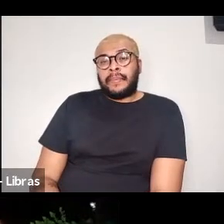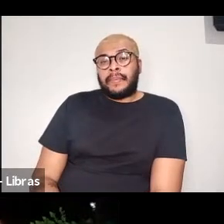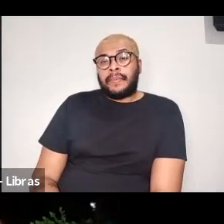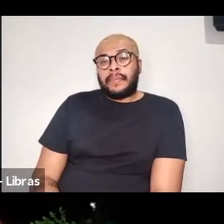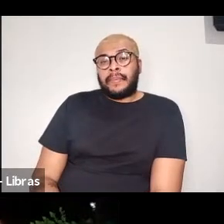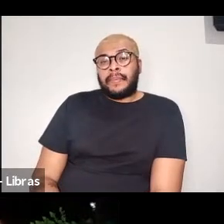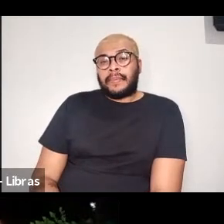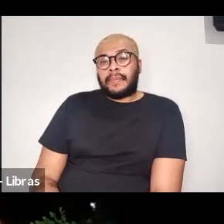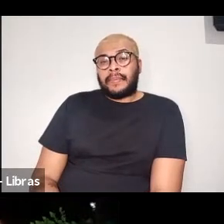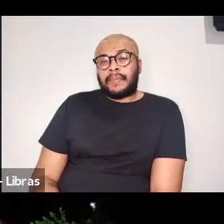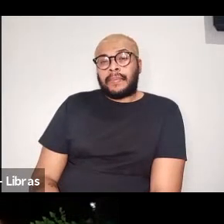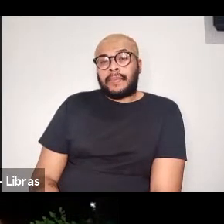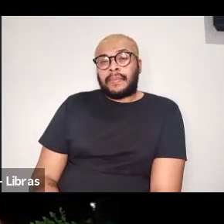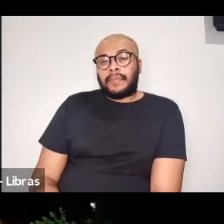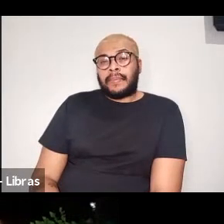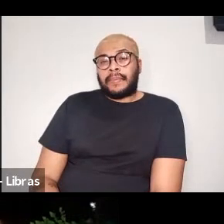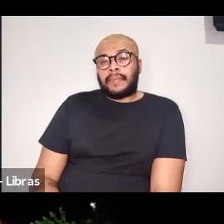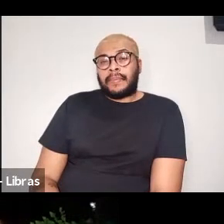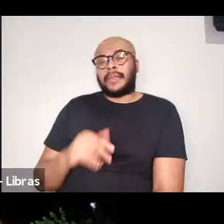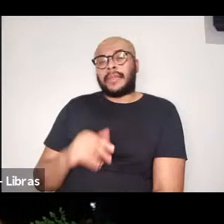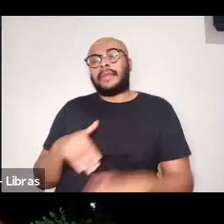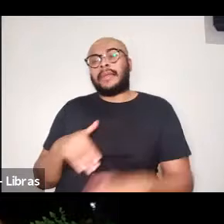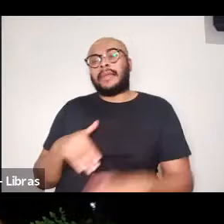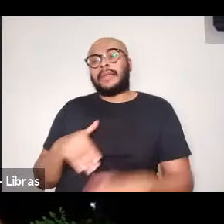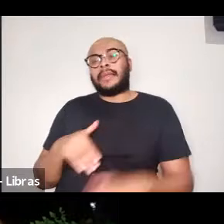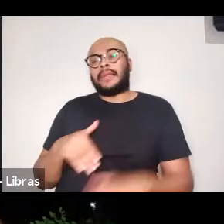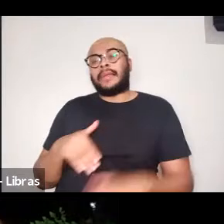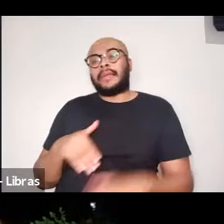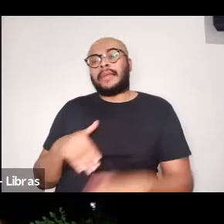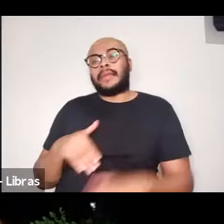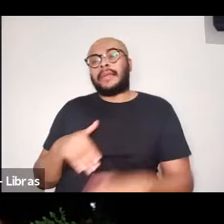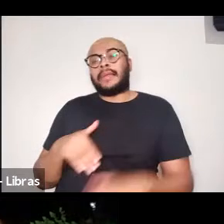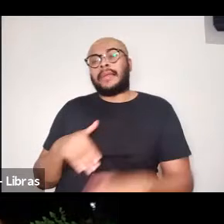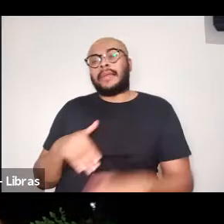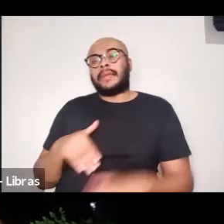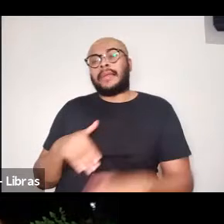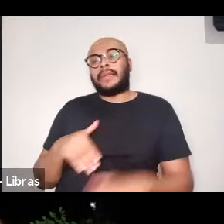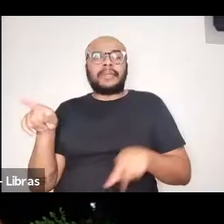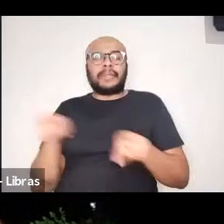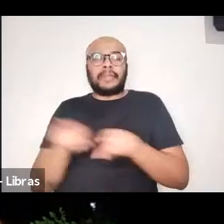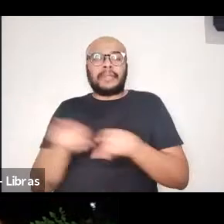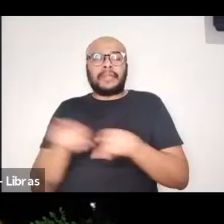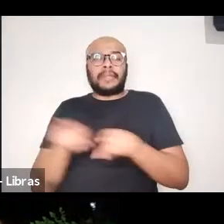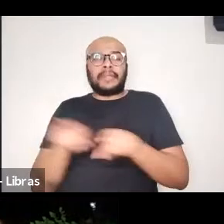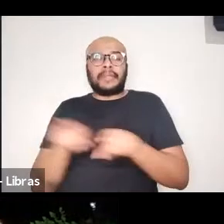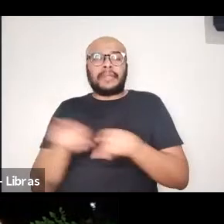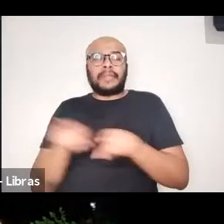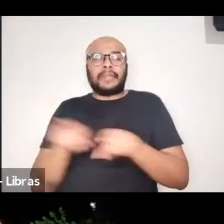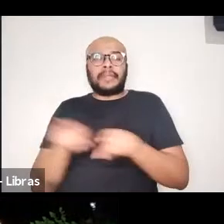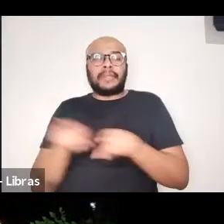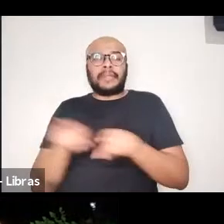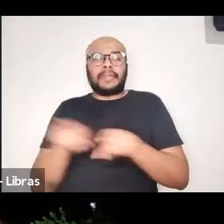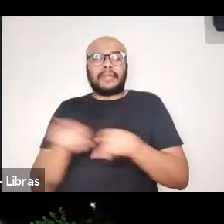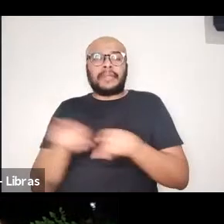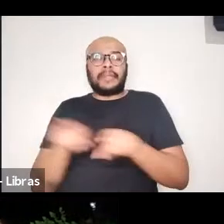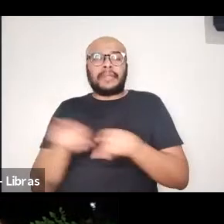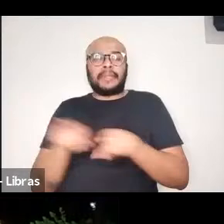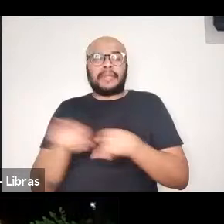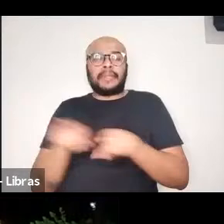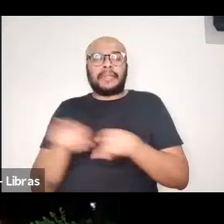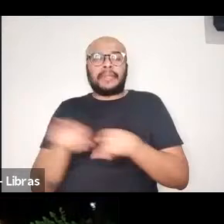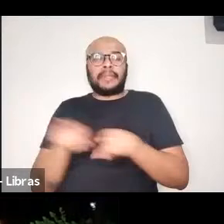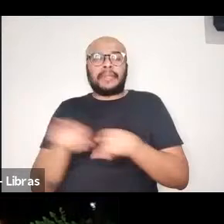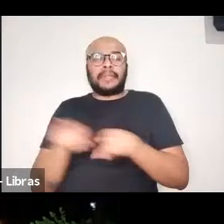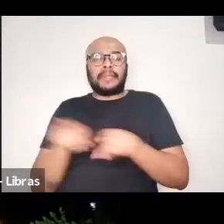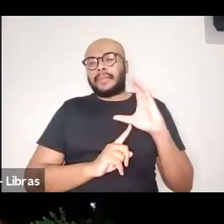editorial, não vou dar o nome, que está também chamada para publicar como capítulo de livro